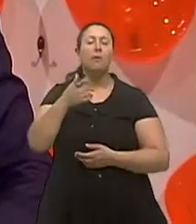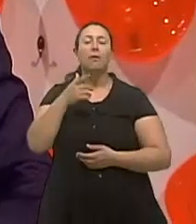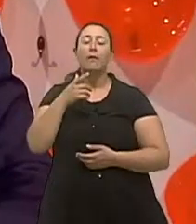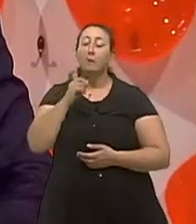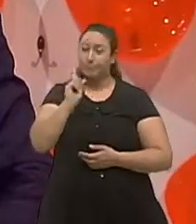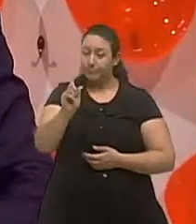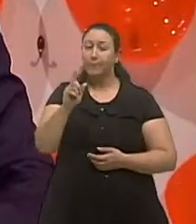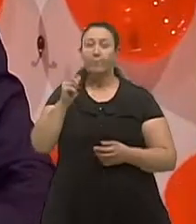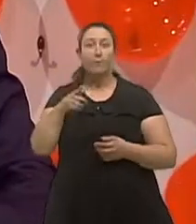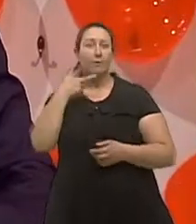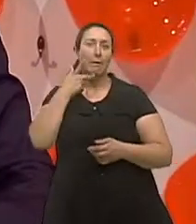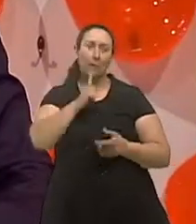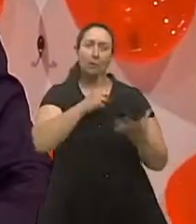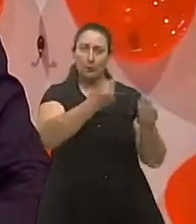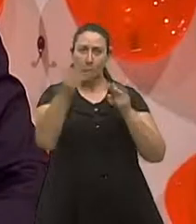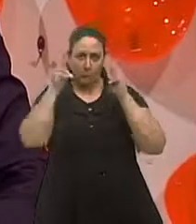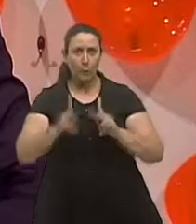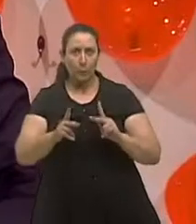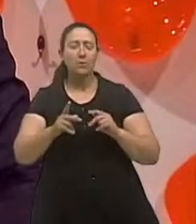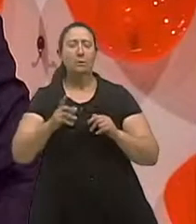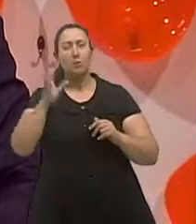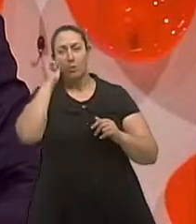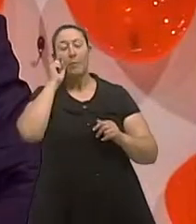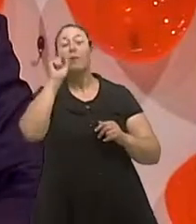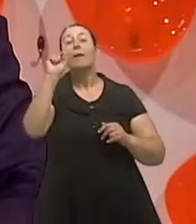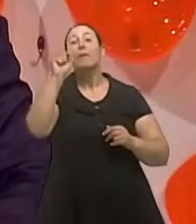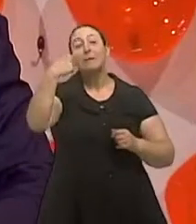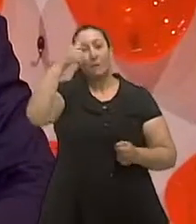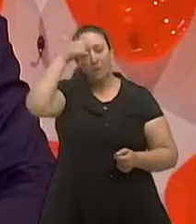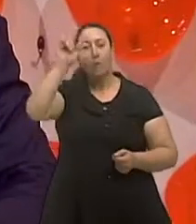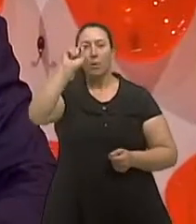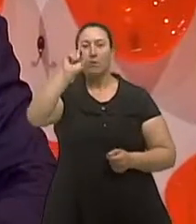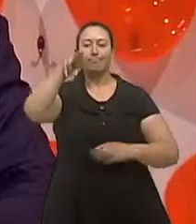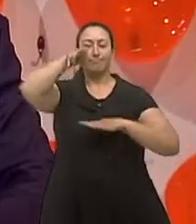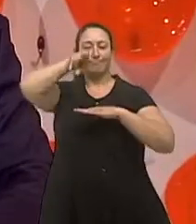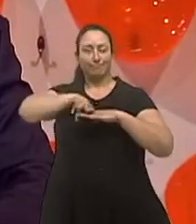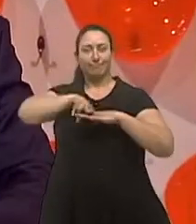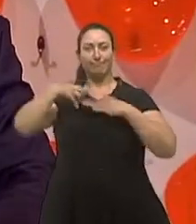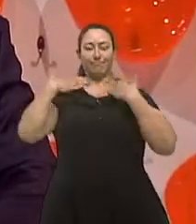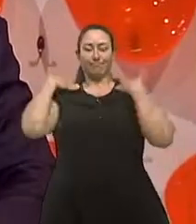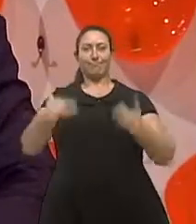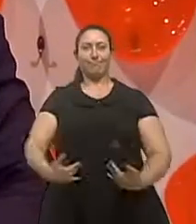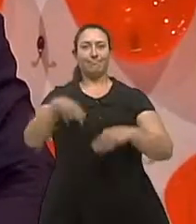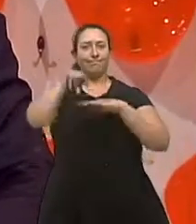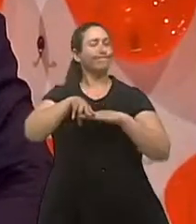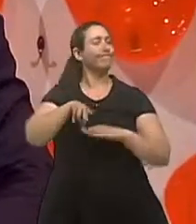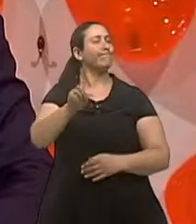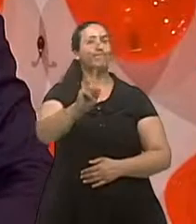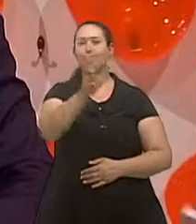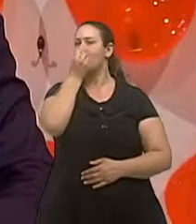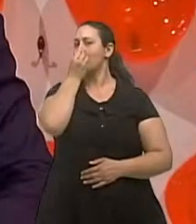em supina ou em decúbito lateral ou seja de barriga para cima ou de lado é certamente pior e de barriga de lado